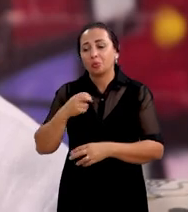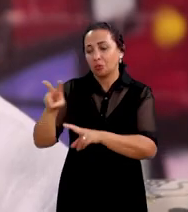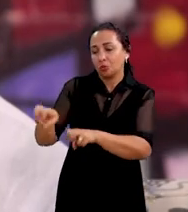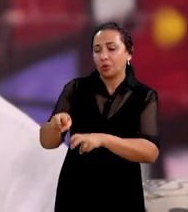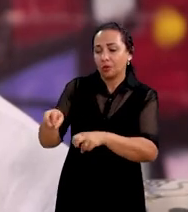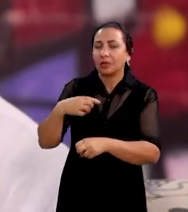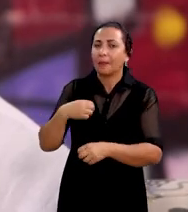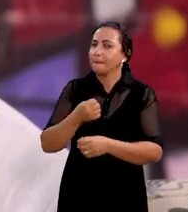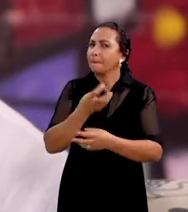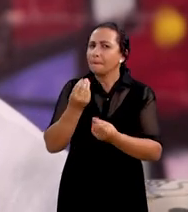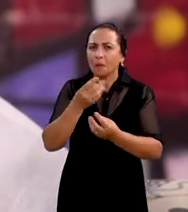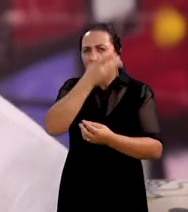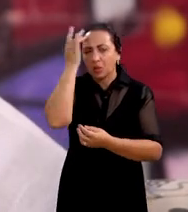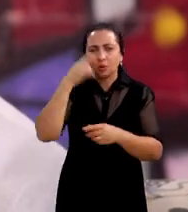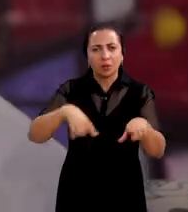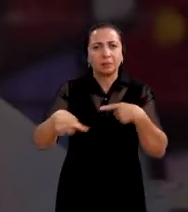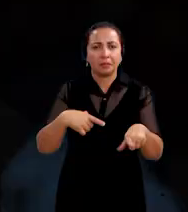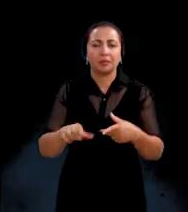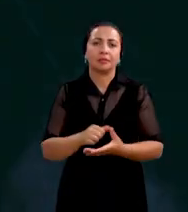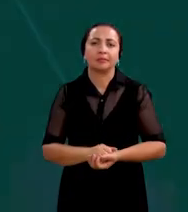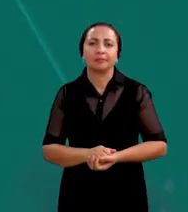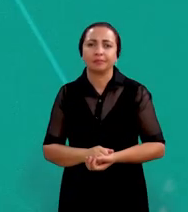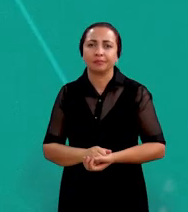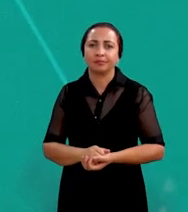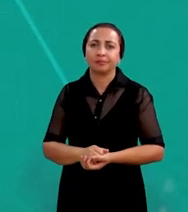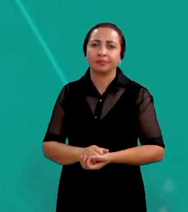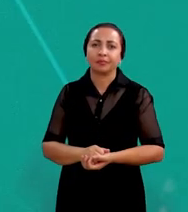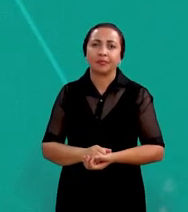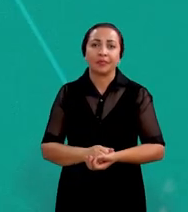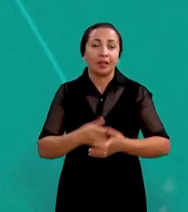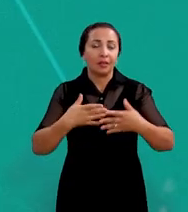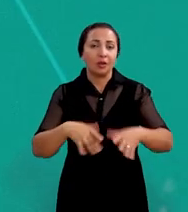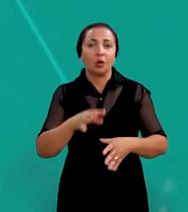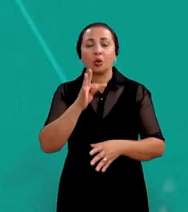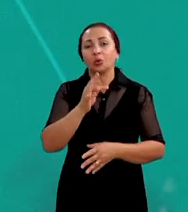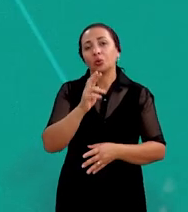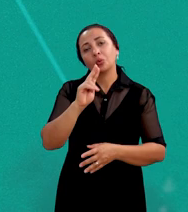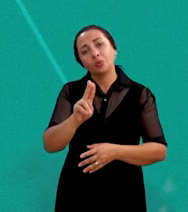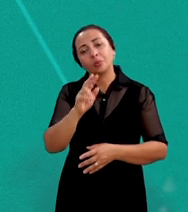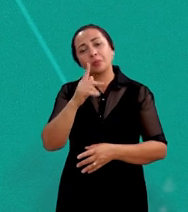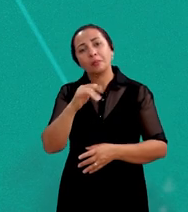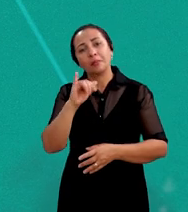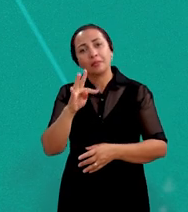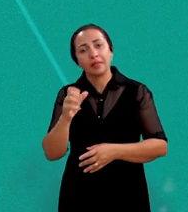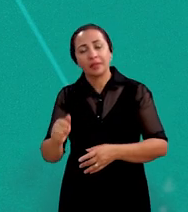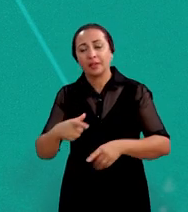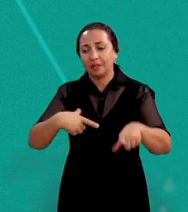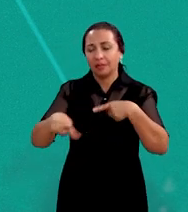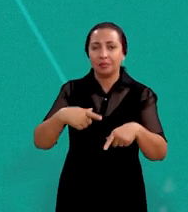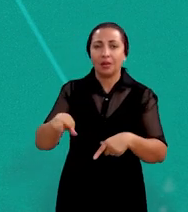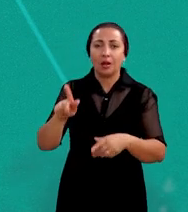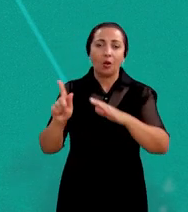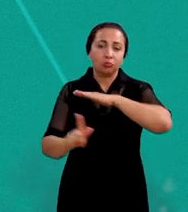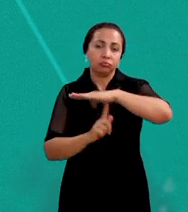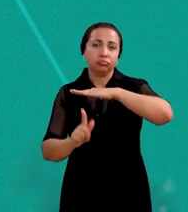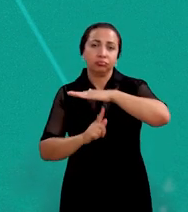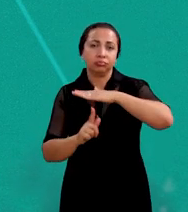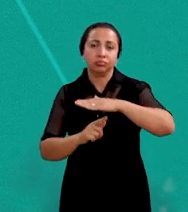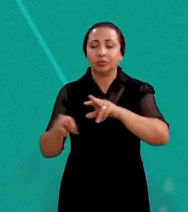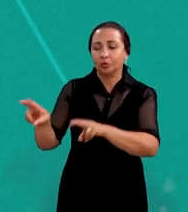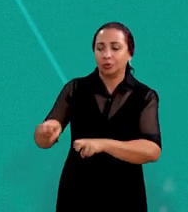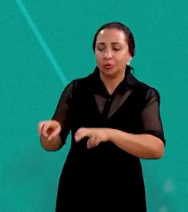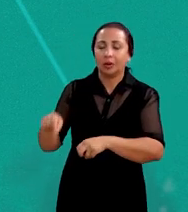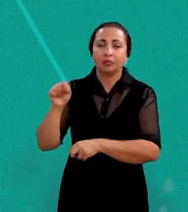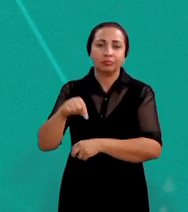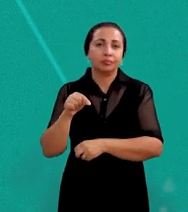uma grande quantidade de pessoas trabalhando naqueles currais. Sou natural de Itupitá e trabalho como gerente como gerente de um curral